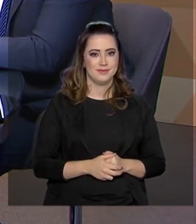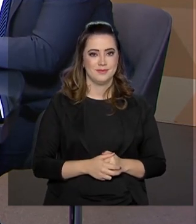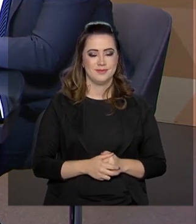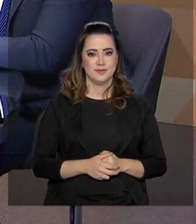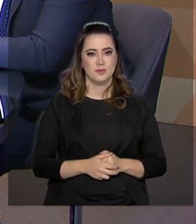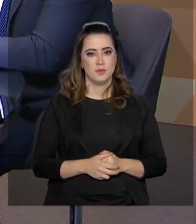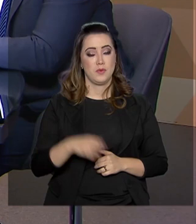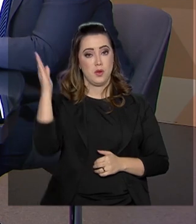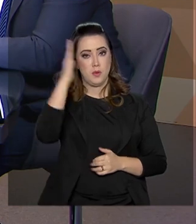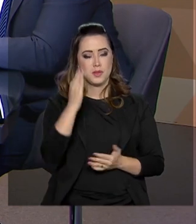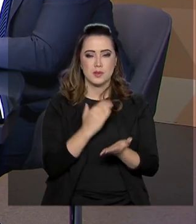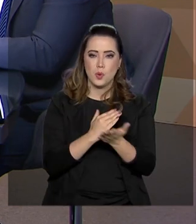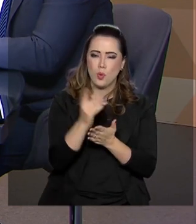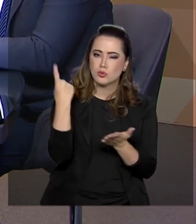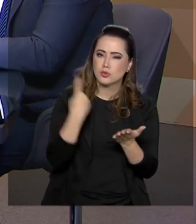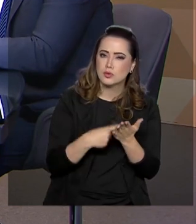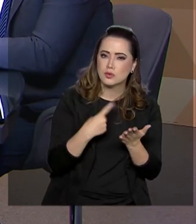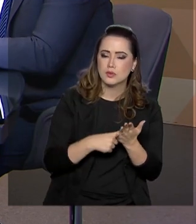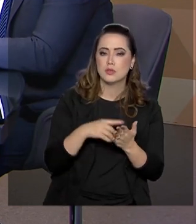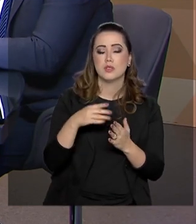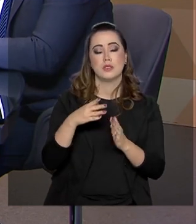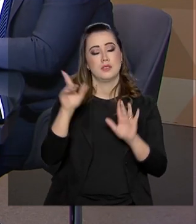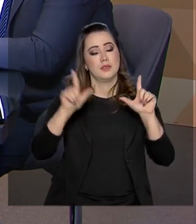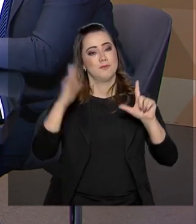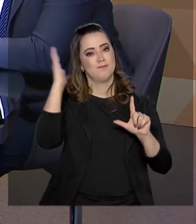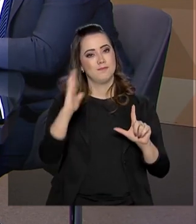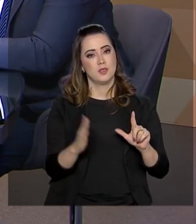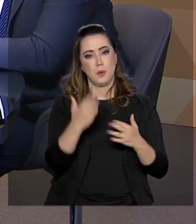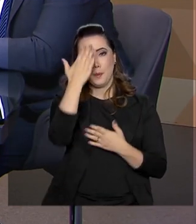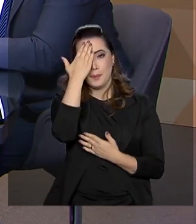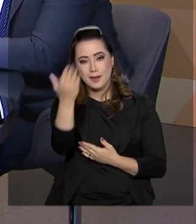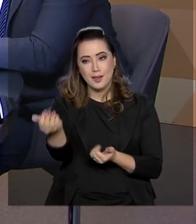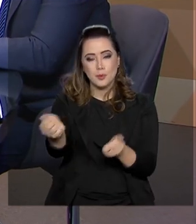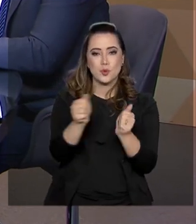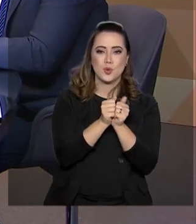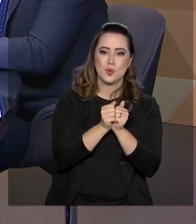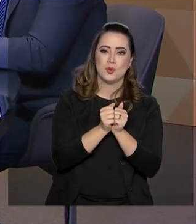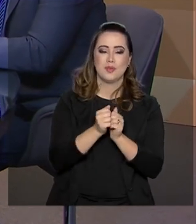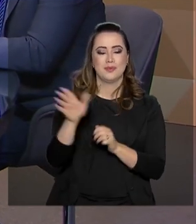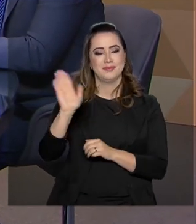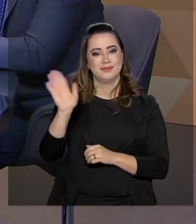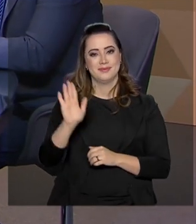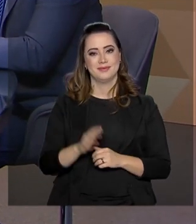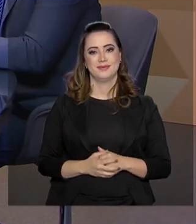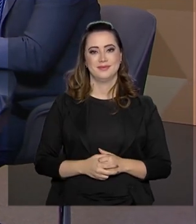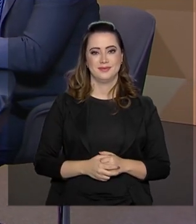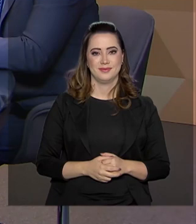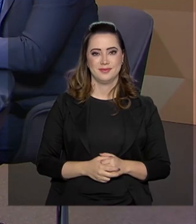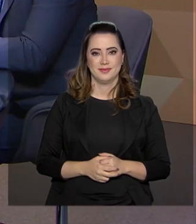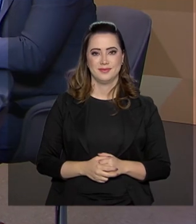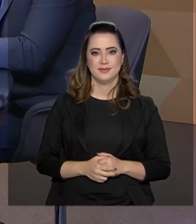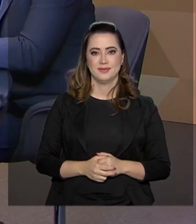E o Brasil continua em Pauta aqui na TV Brasil. Obrigado pela companhia e até a próxima semana.